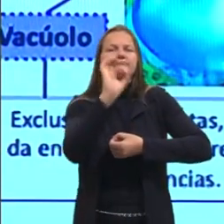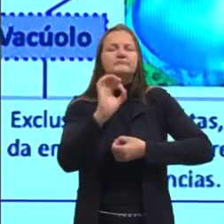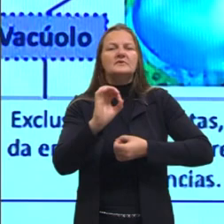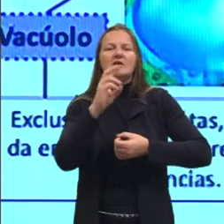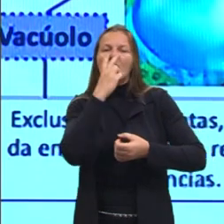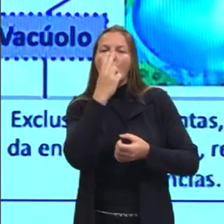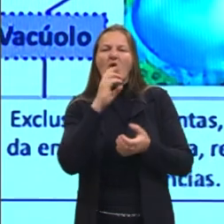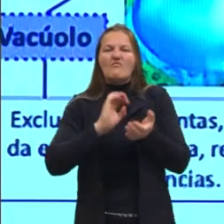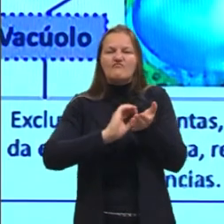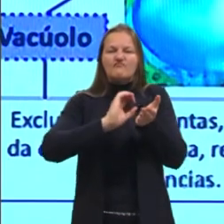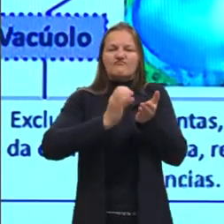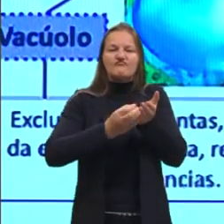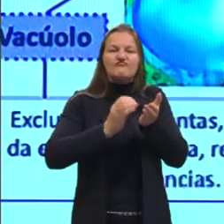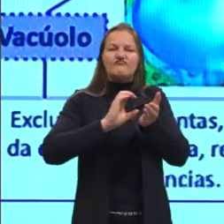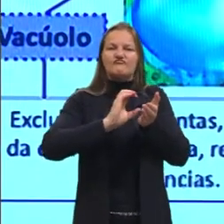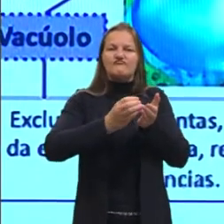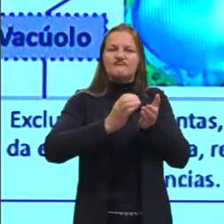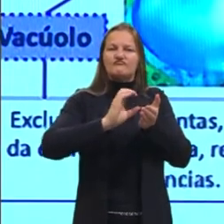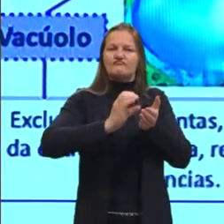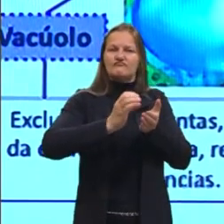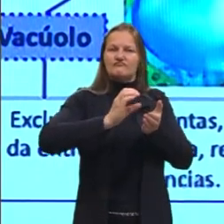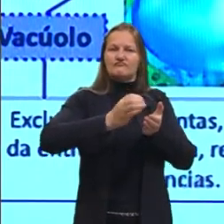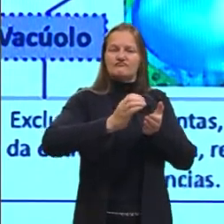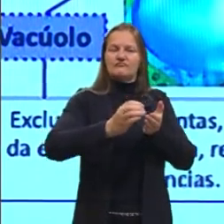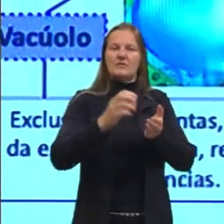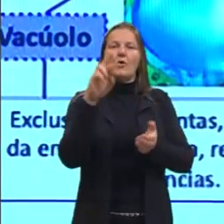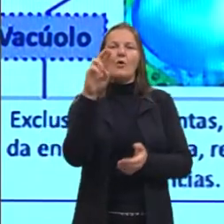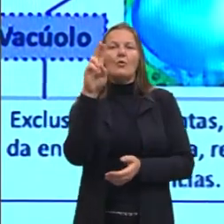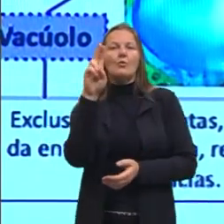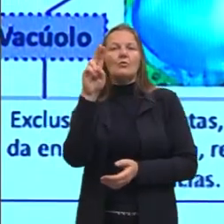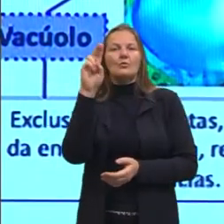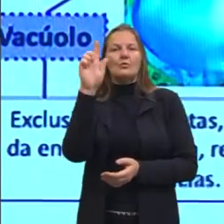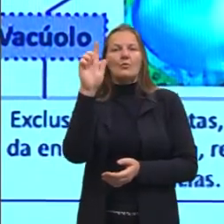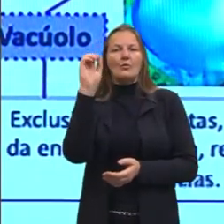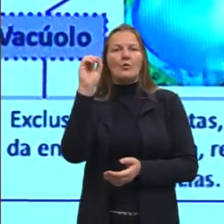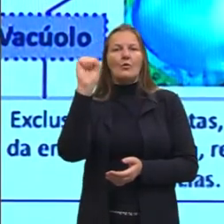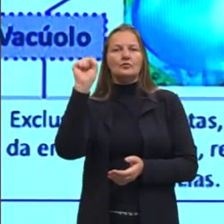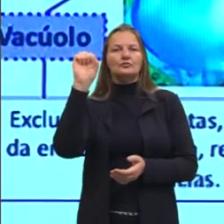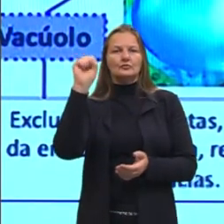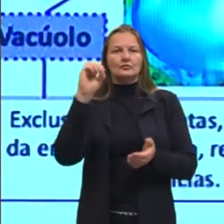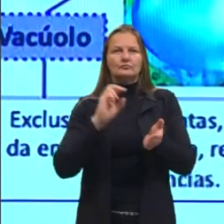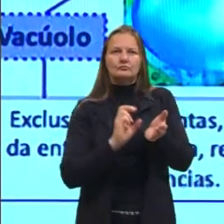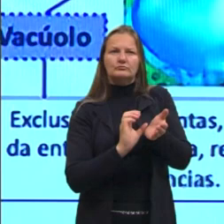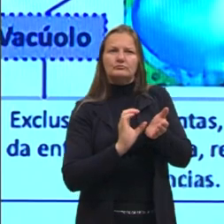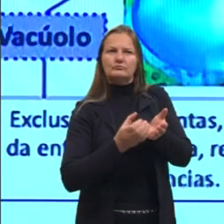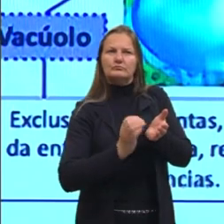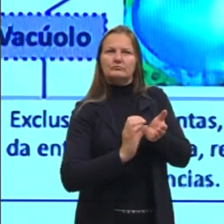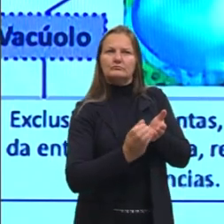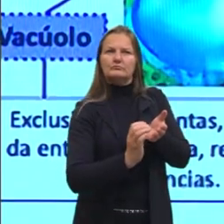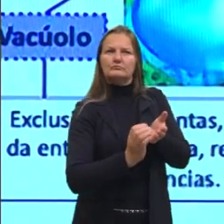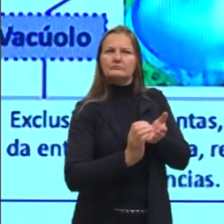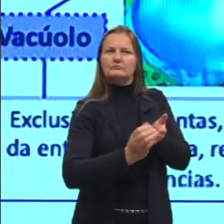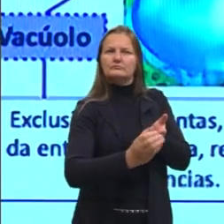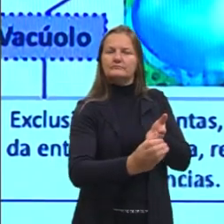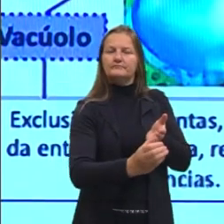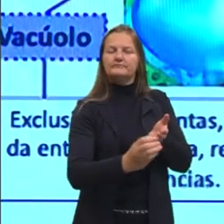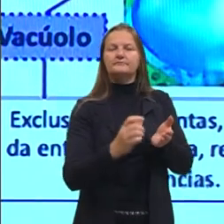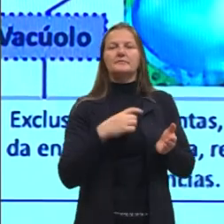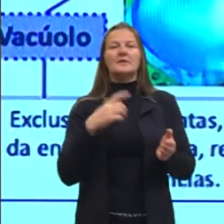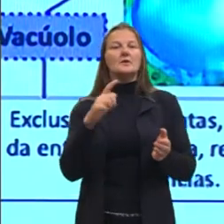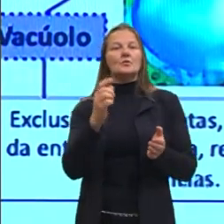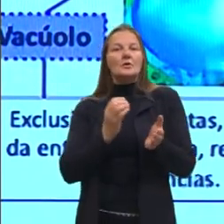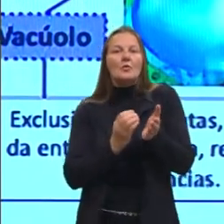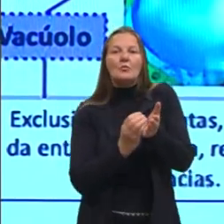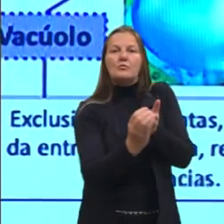rugoso, por isso que ele é chamado de rugoso, tá? Então, temos o rugoso e o liso, que não tem os ribossomos aderidos.